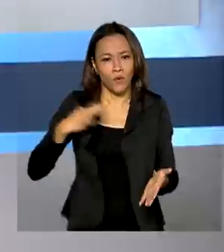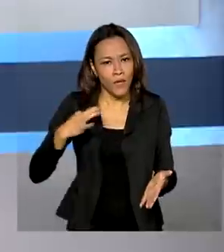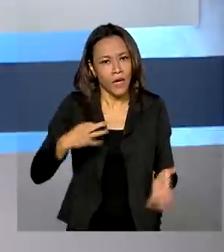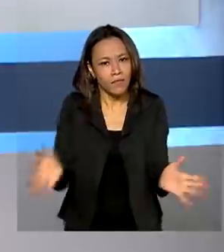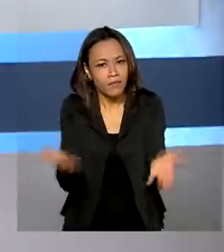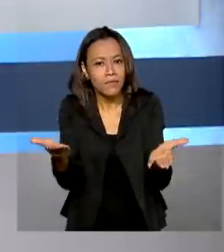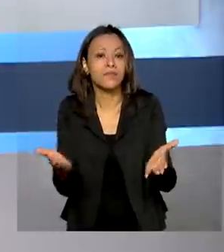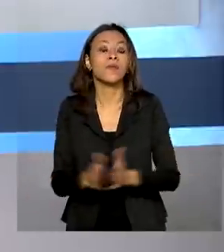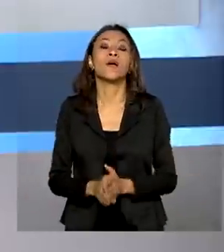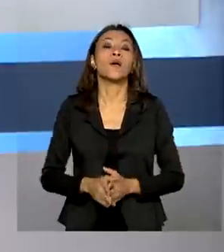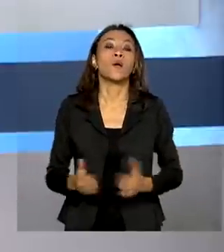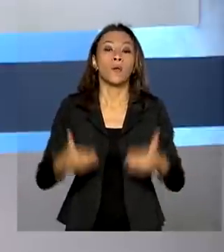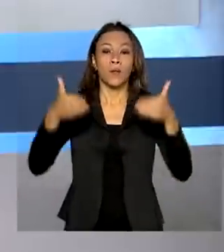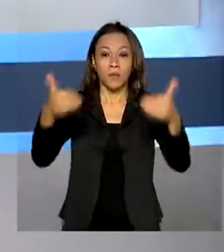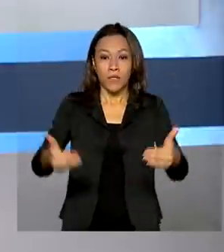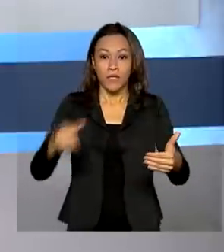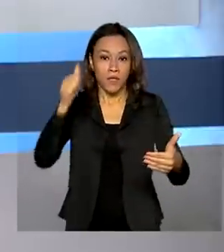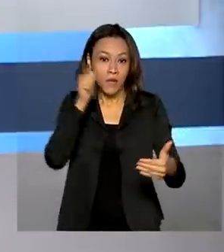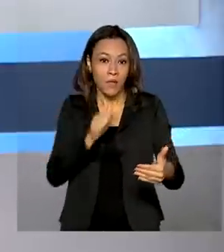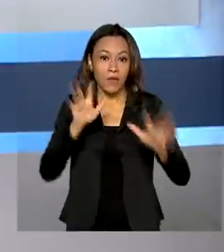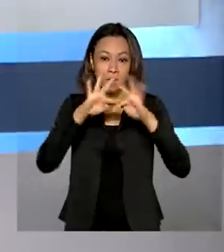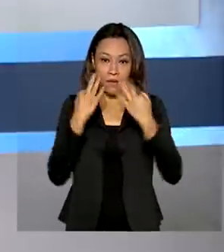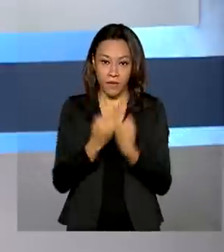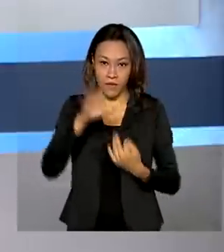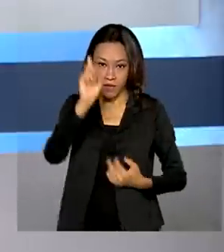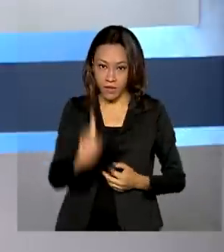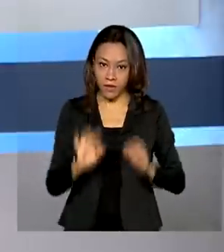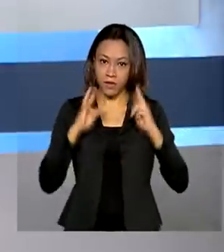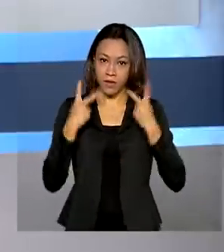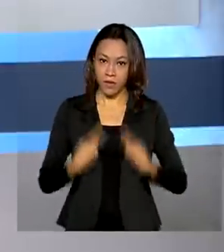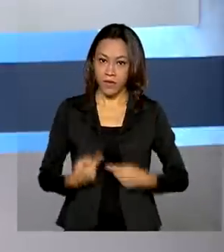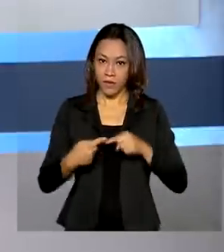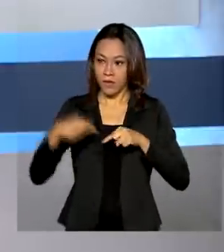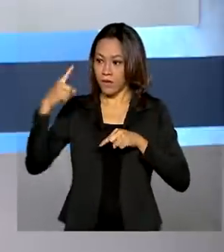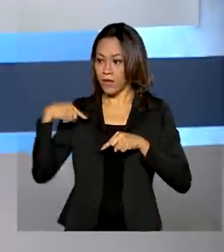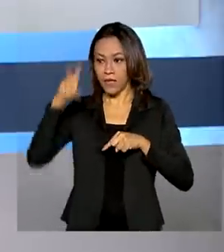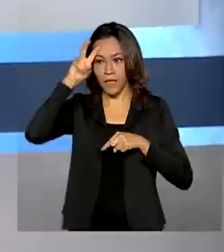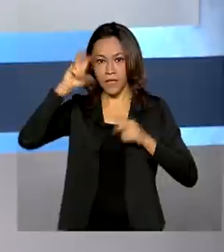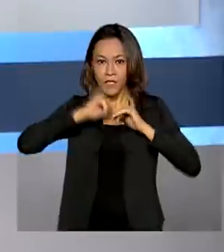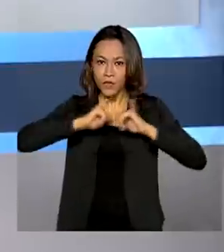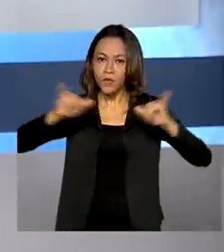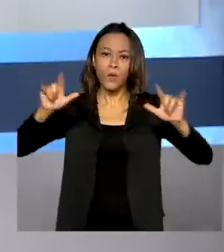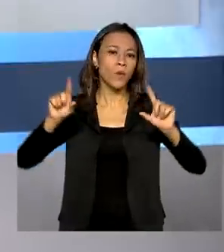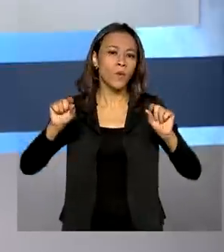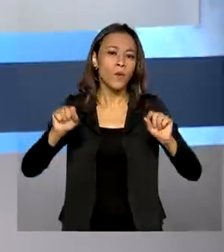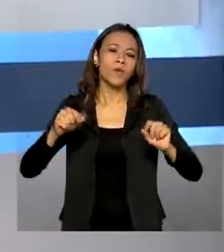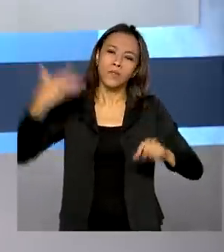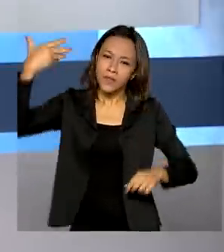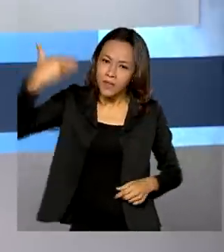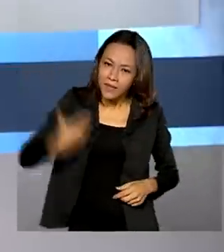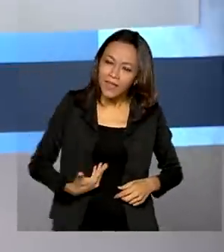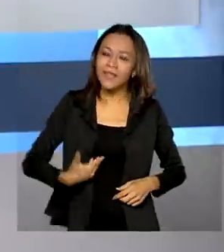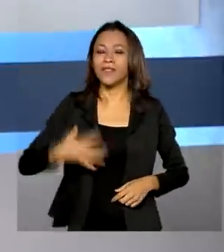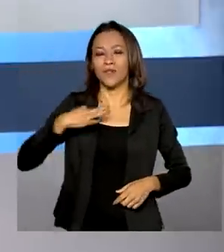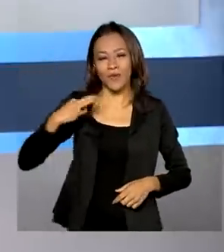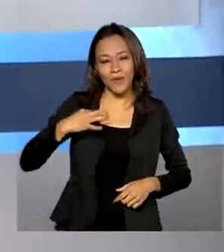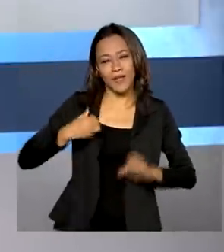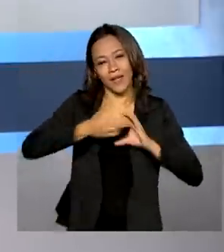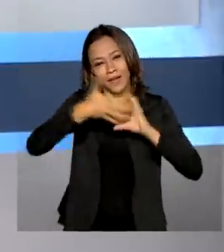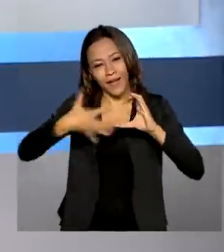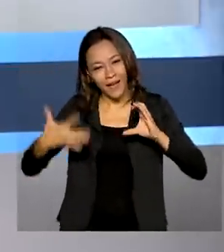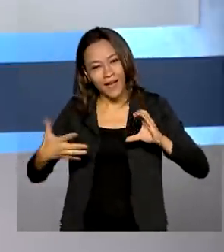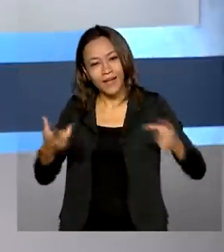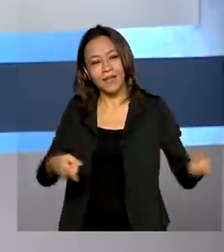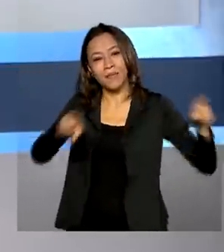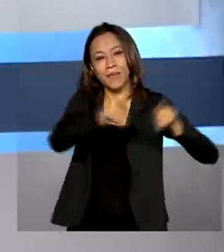Ministério da Mulher, da Família e dos Direitos Humanos lançou nesta quinta-feira a campanha Seja um Voluntário Raro, em parceria com o programa